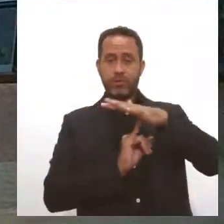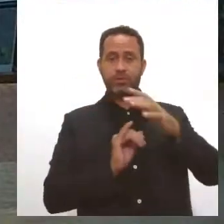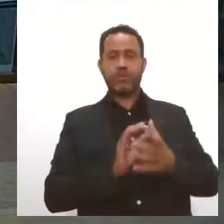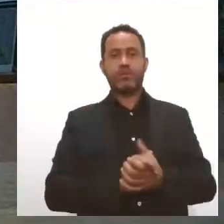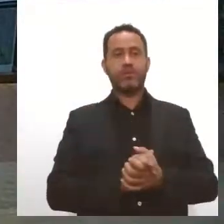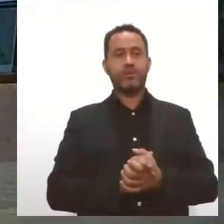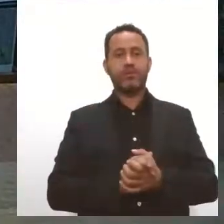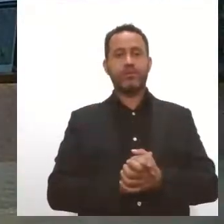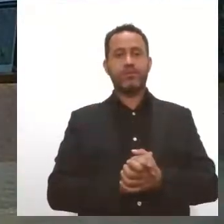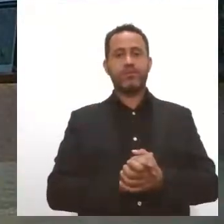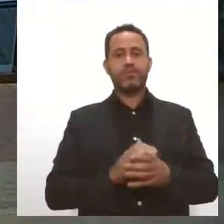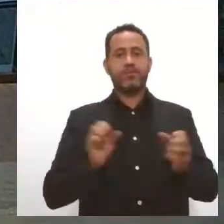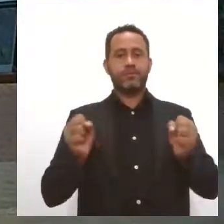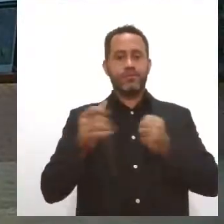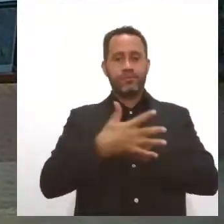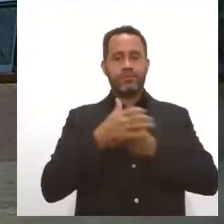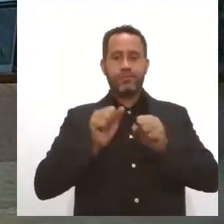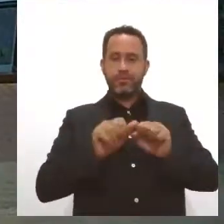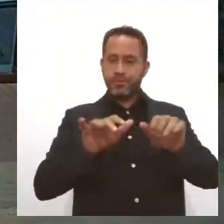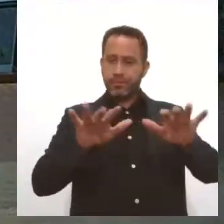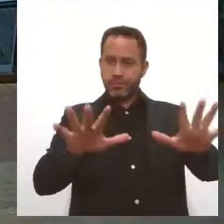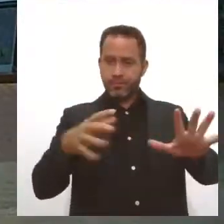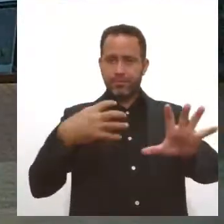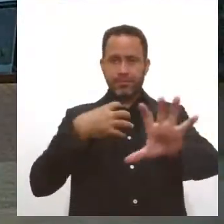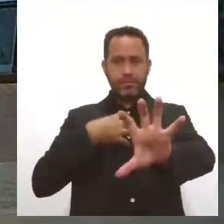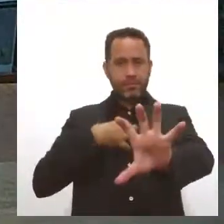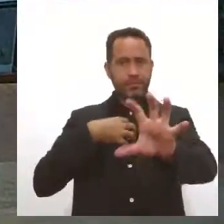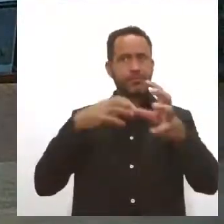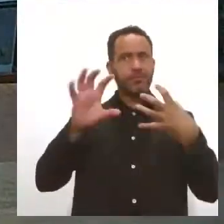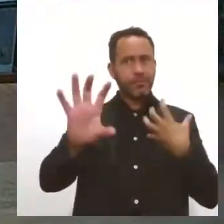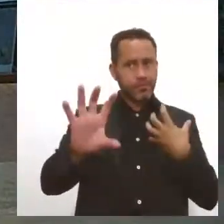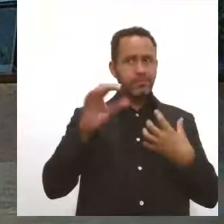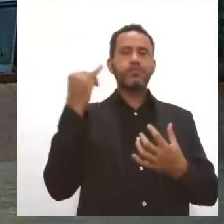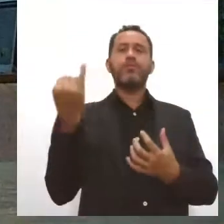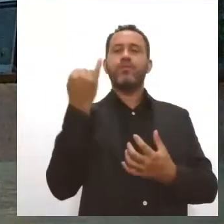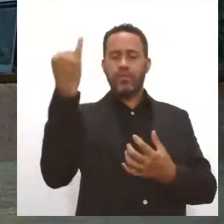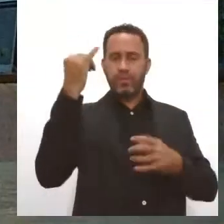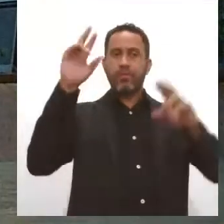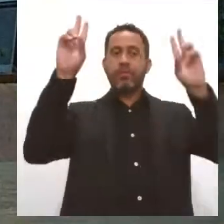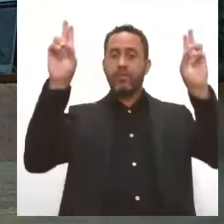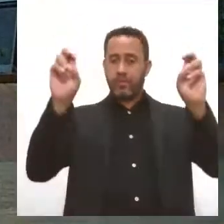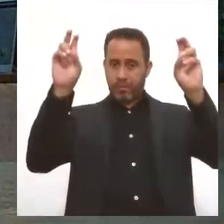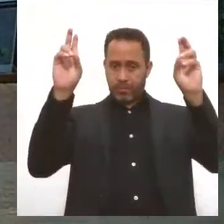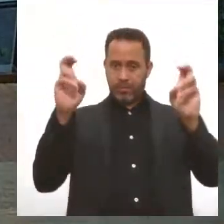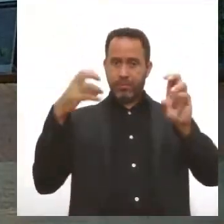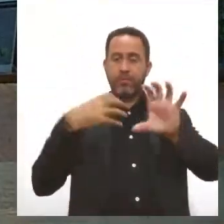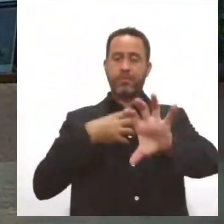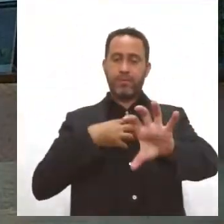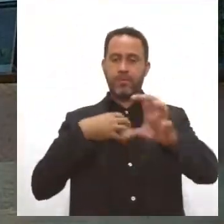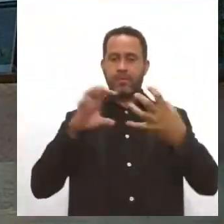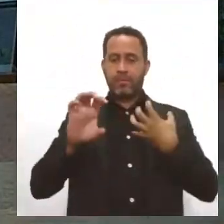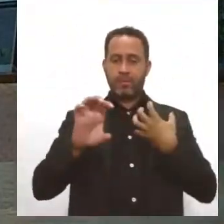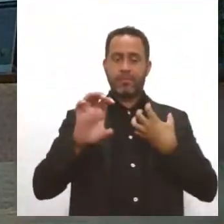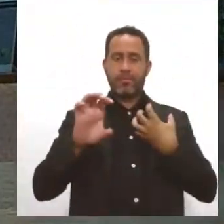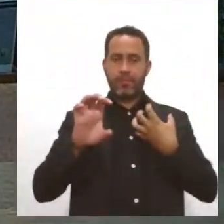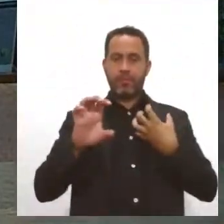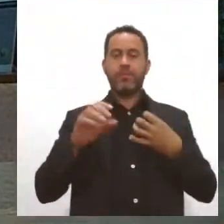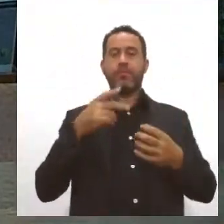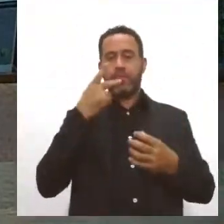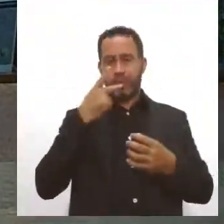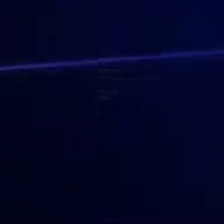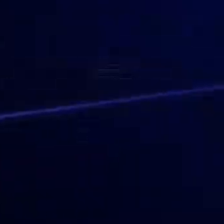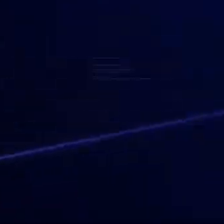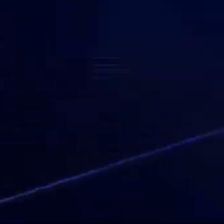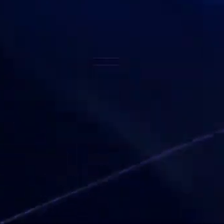Durante essa pandemia, se colocar no lugar do outro é sempre muito importante. Sobre esse tema, empatia, no Carnaval principalmente, vamos falar no próximo